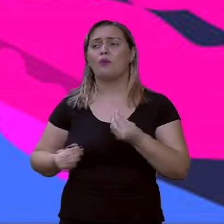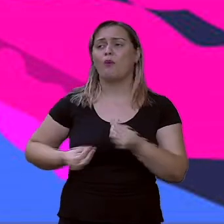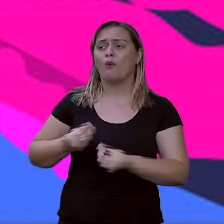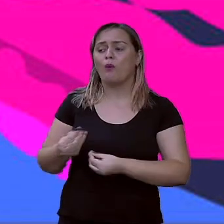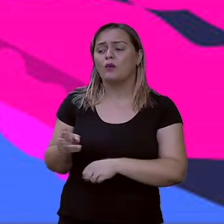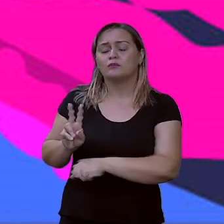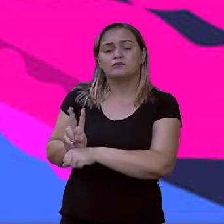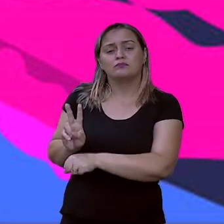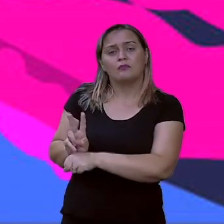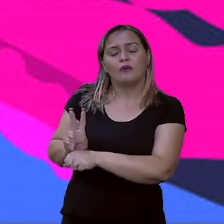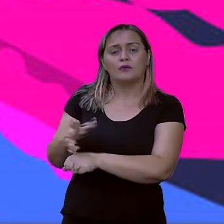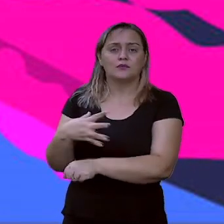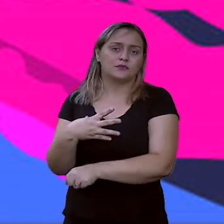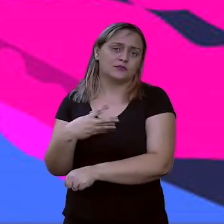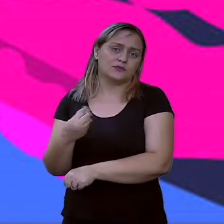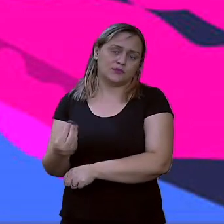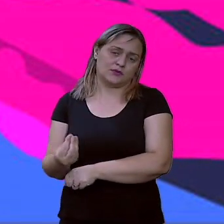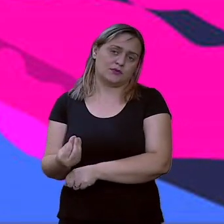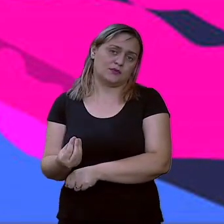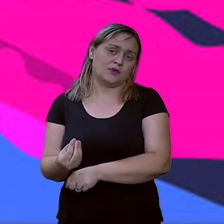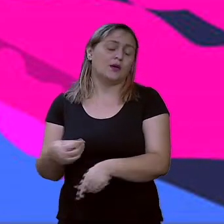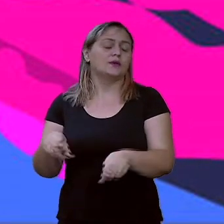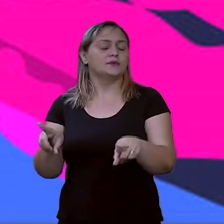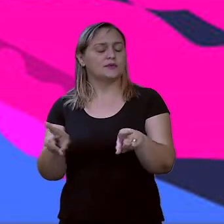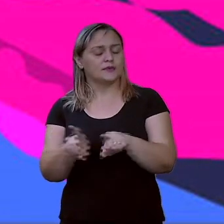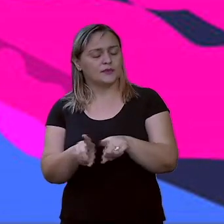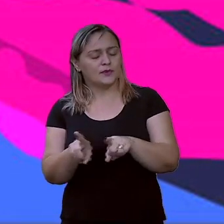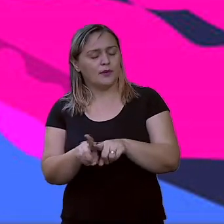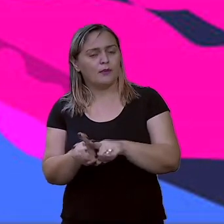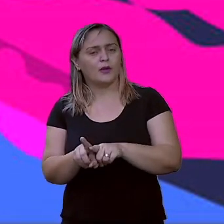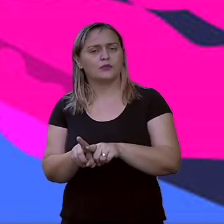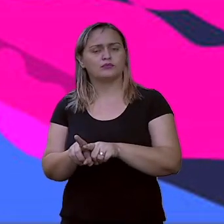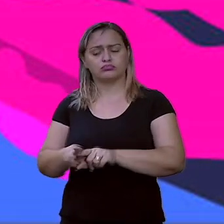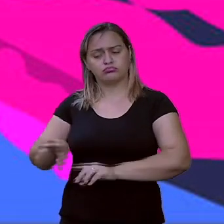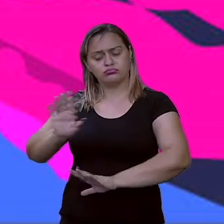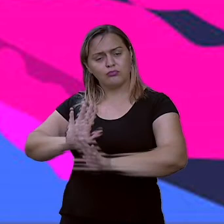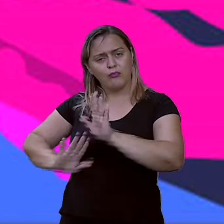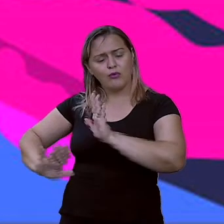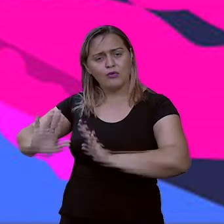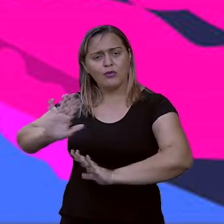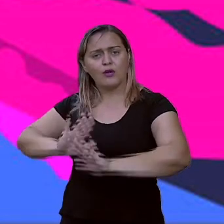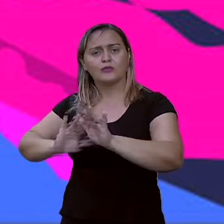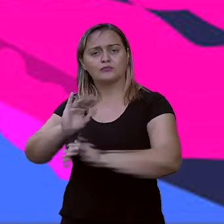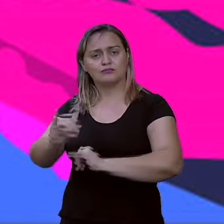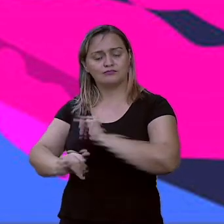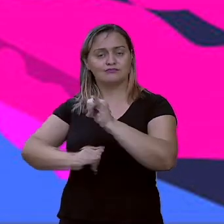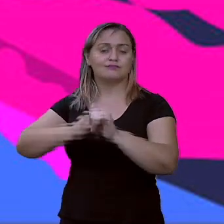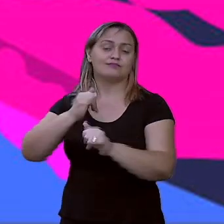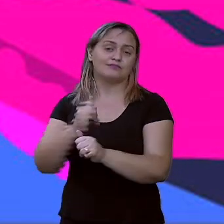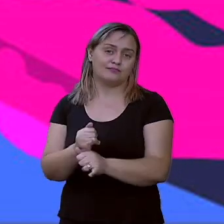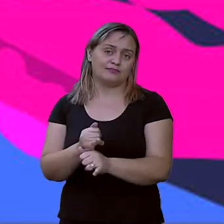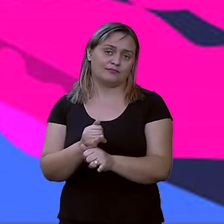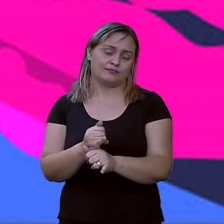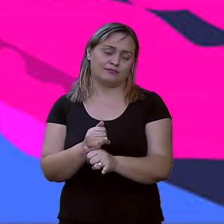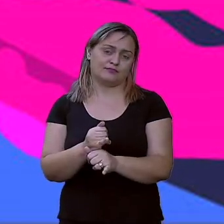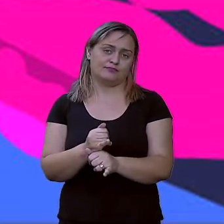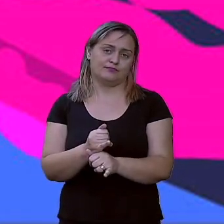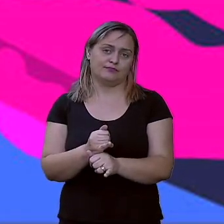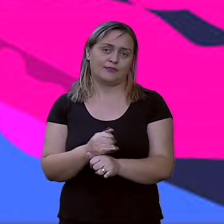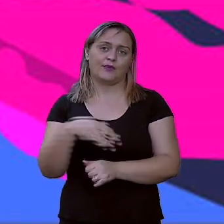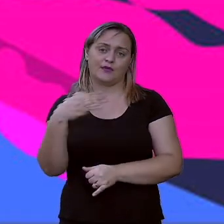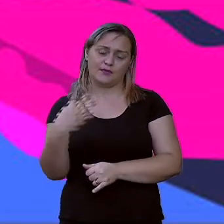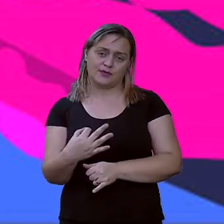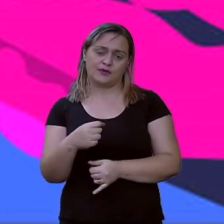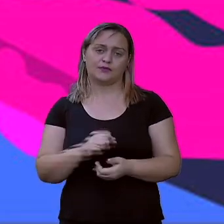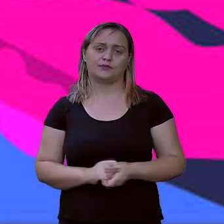ser aplicados também na vida digital dos adolescentes. E nesse desenvolvimento, pessoal, o autor, ele apresentou